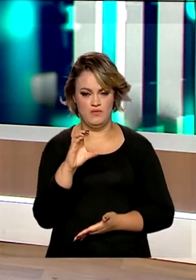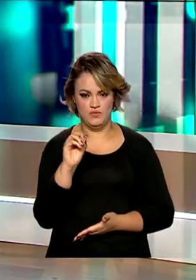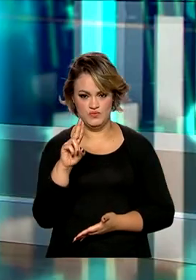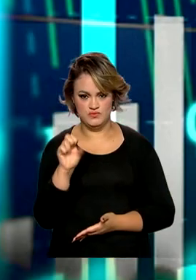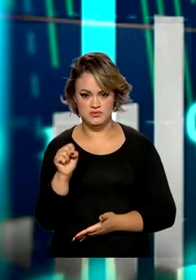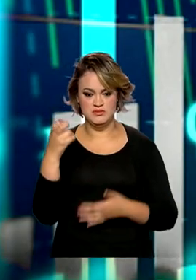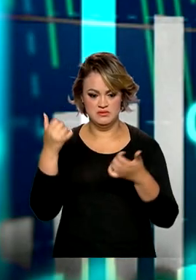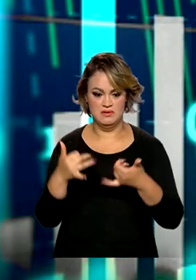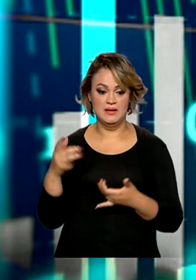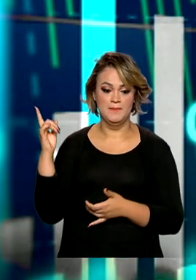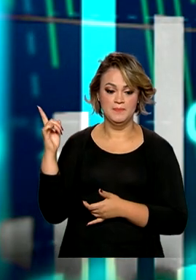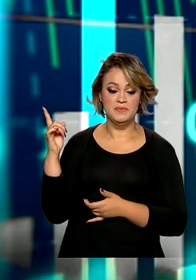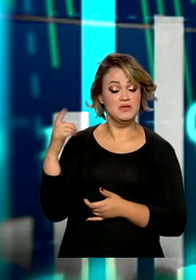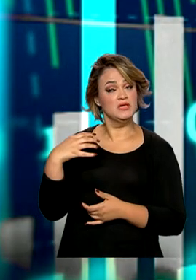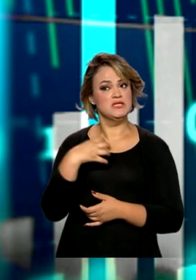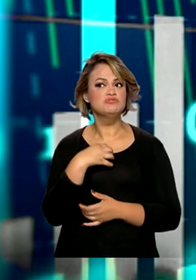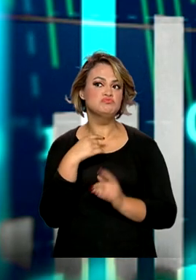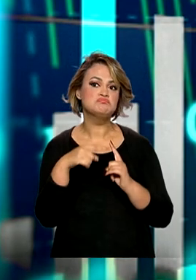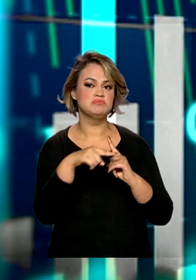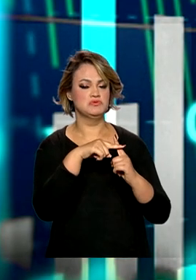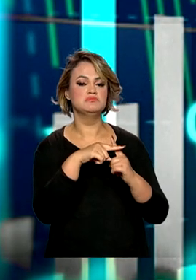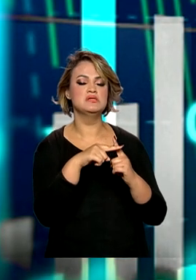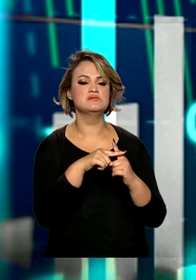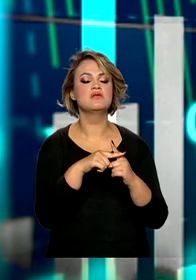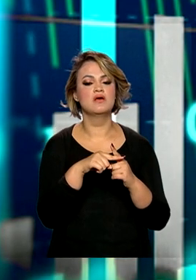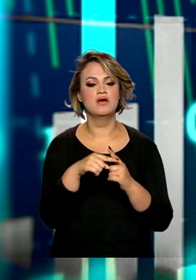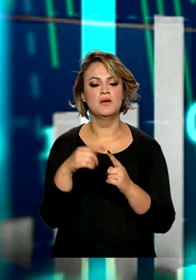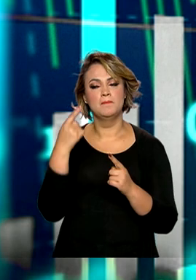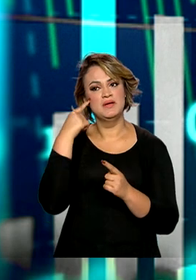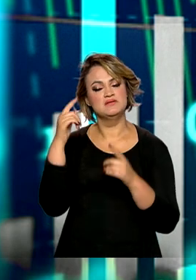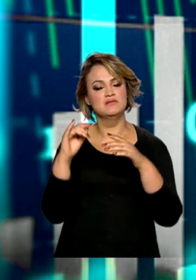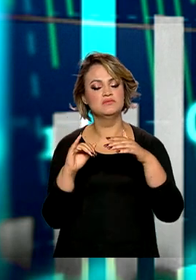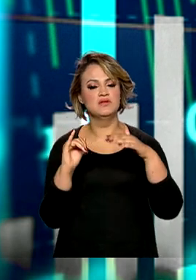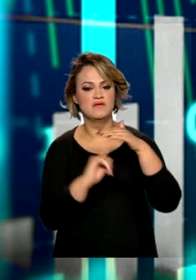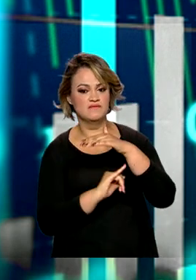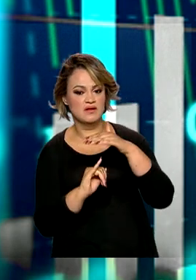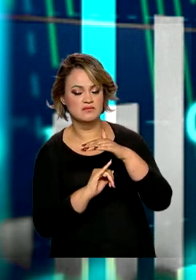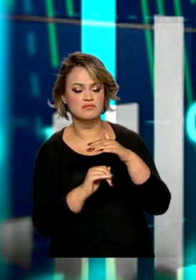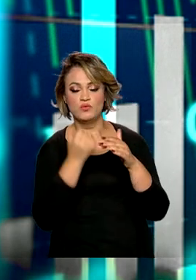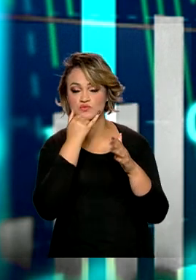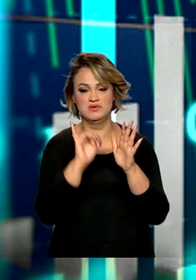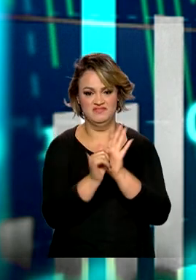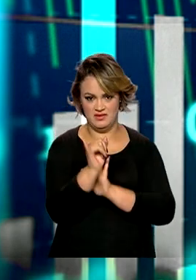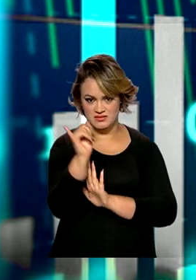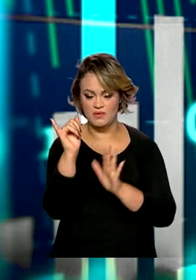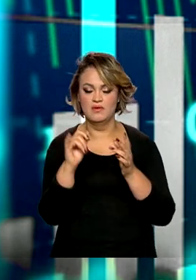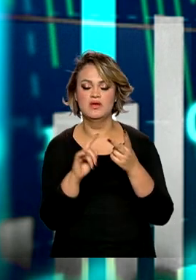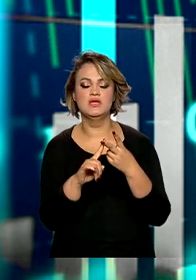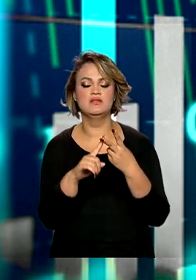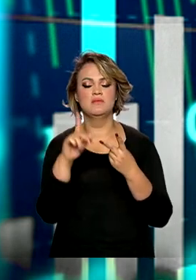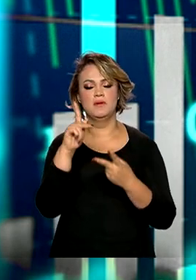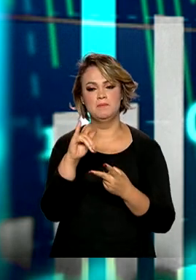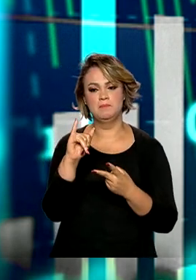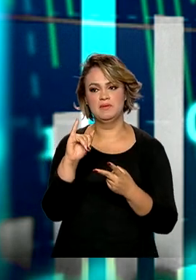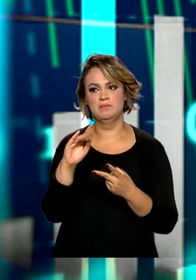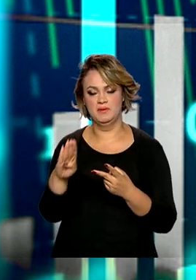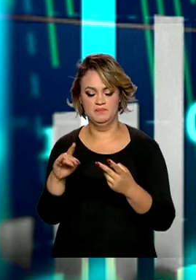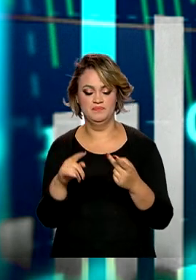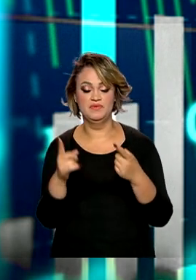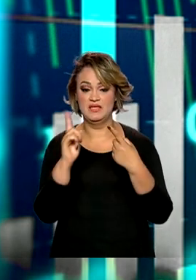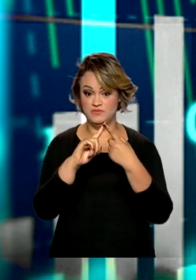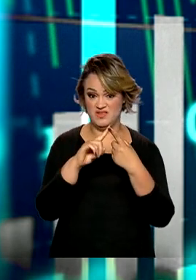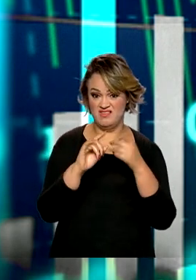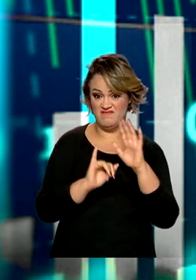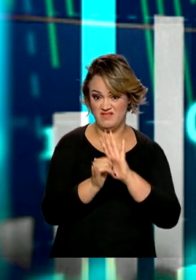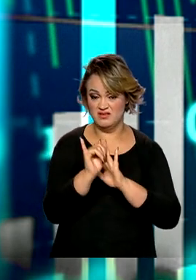o mercado está mais otimista, tanto em relação à inflação quanto em relação ao PIB. No caso da inflação, a expectativa de